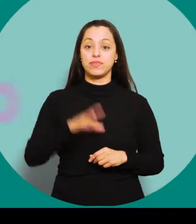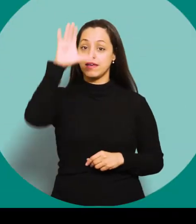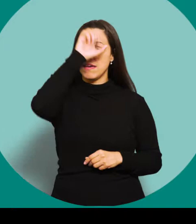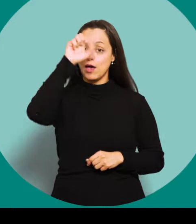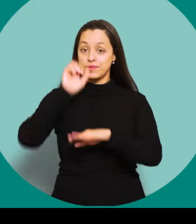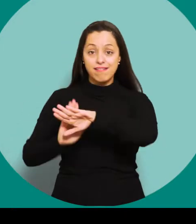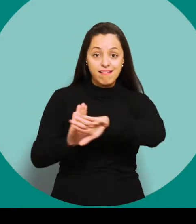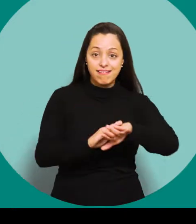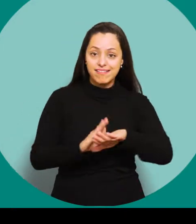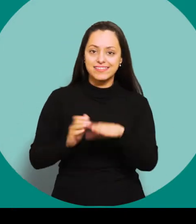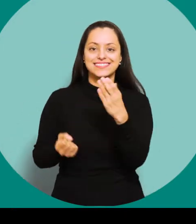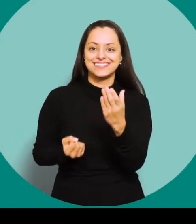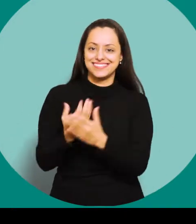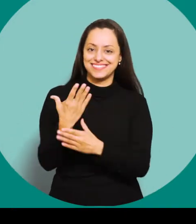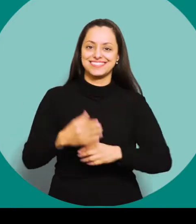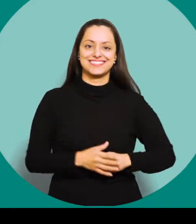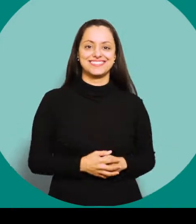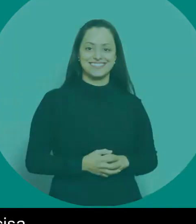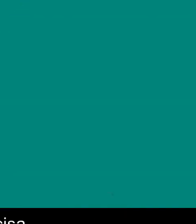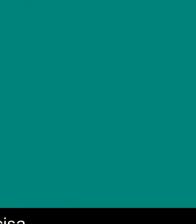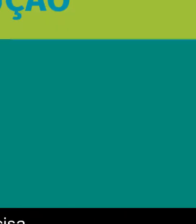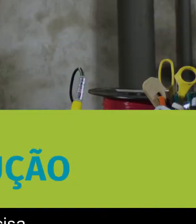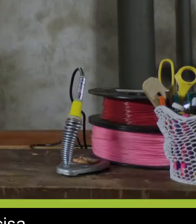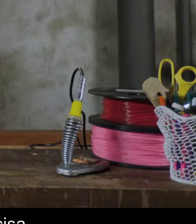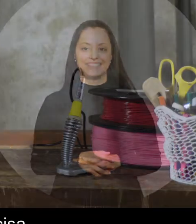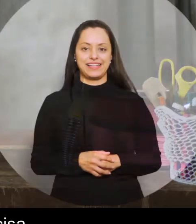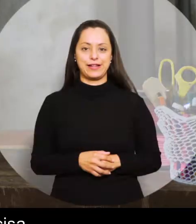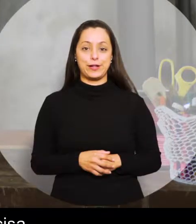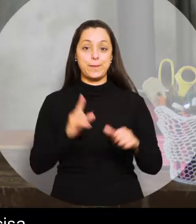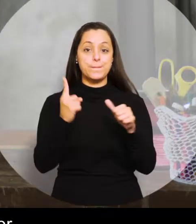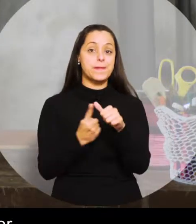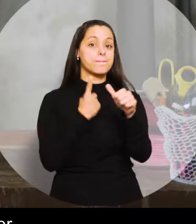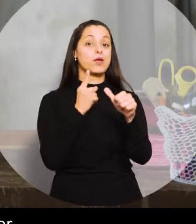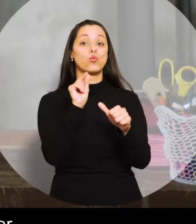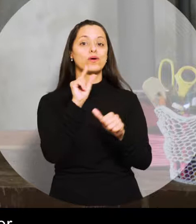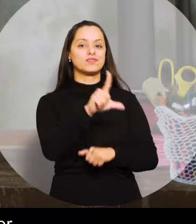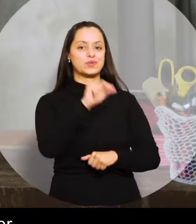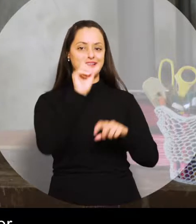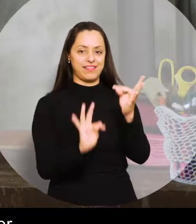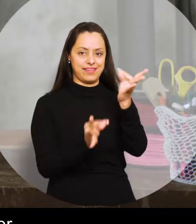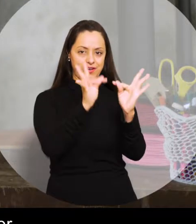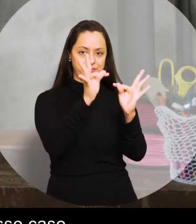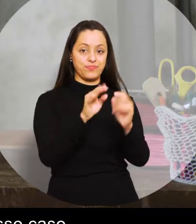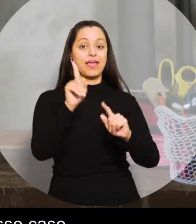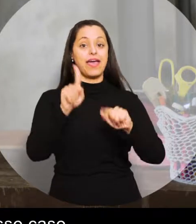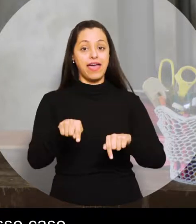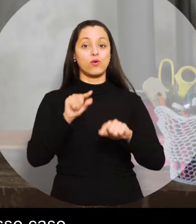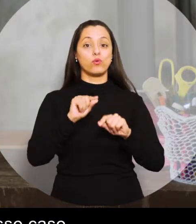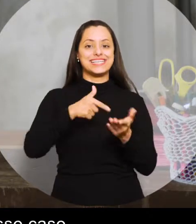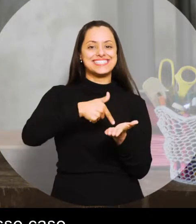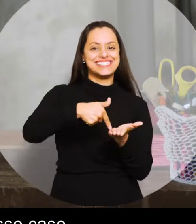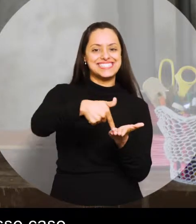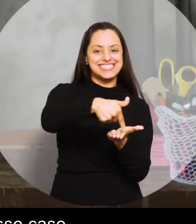produção. Painel de votação. A primeira tecnologia que a gente precisa para construir esse material é o corte a laser. Para